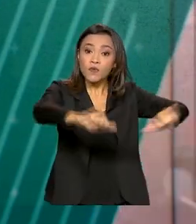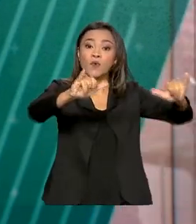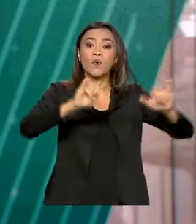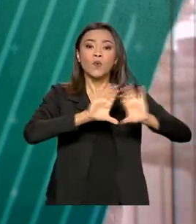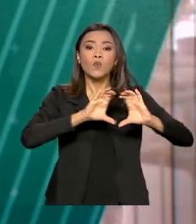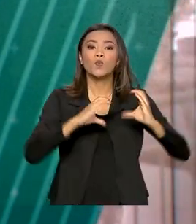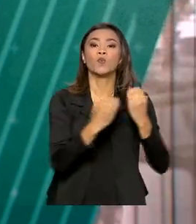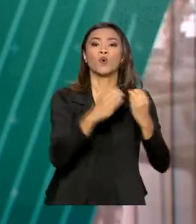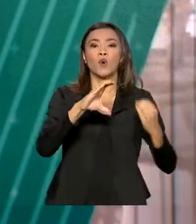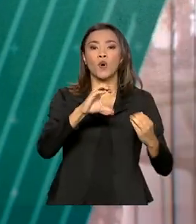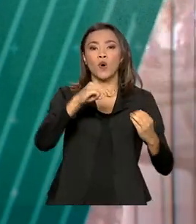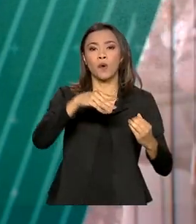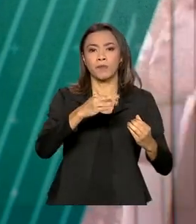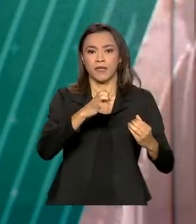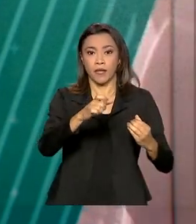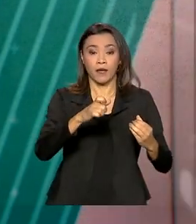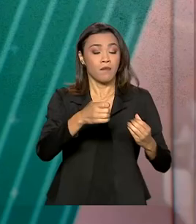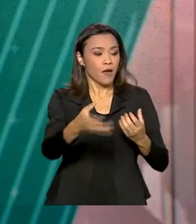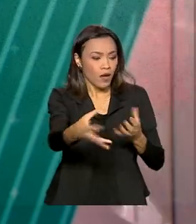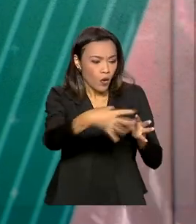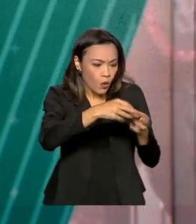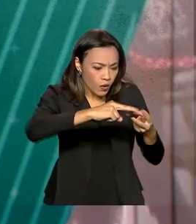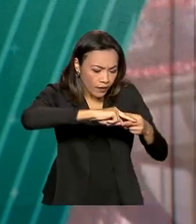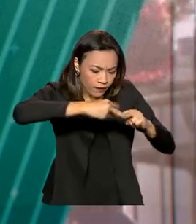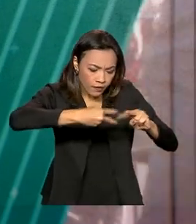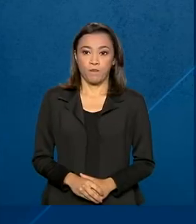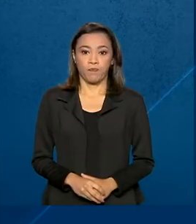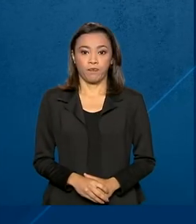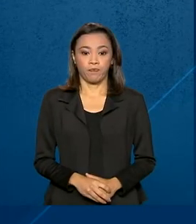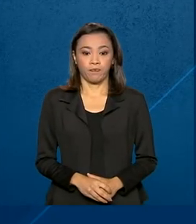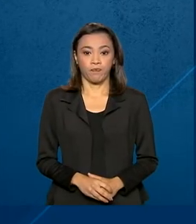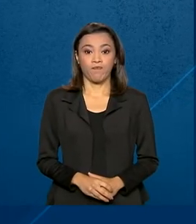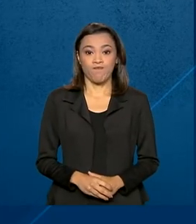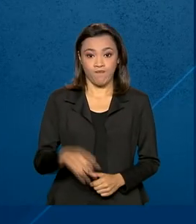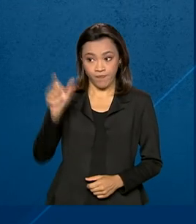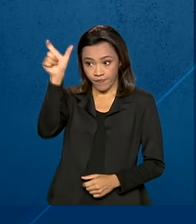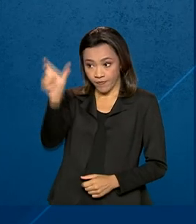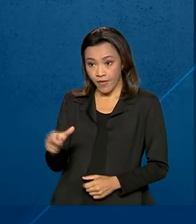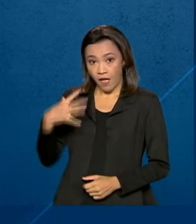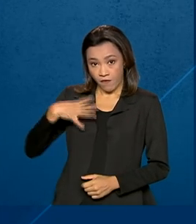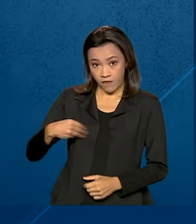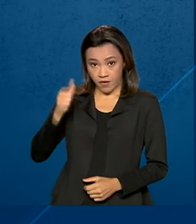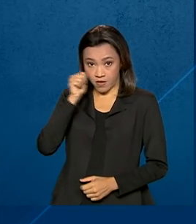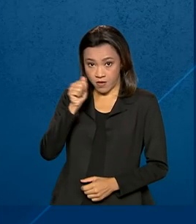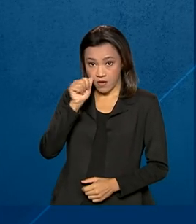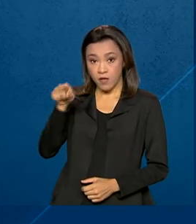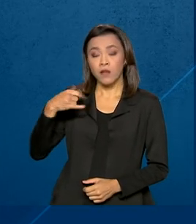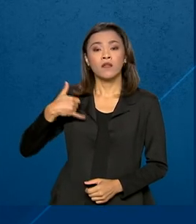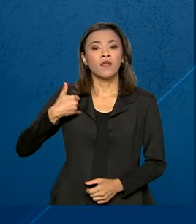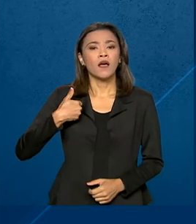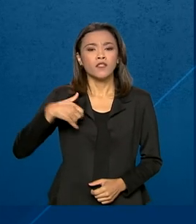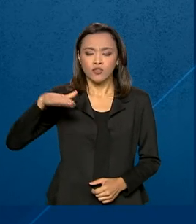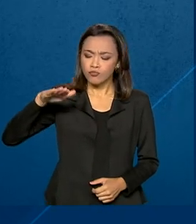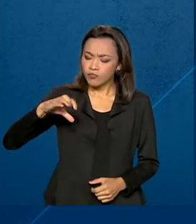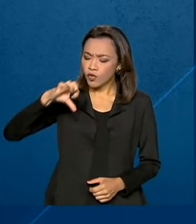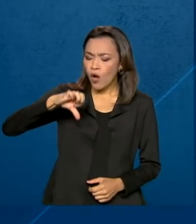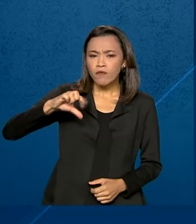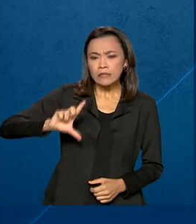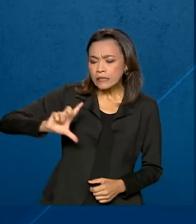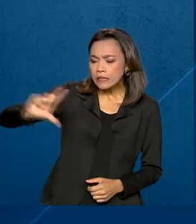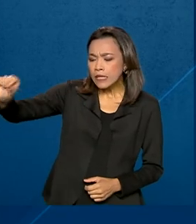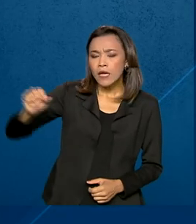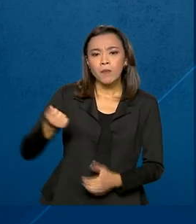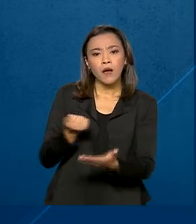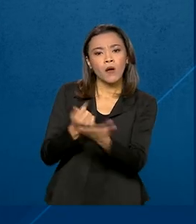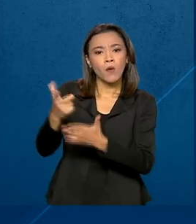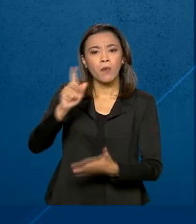o DNA de familiares para ajudar na solução de casos. A filha de Luciene tinha 9 anos quando saiu para comprar